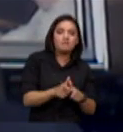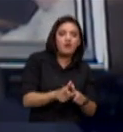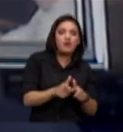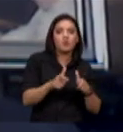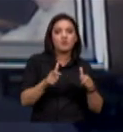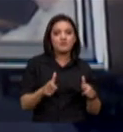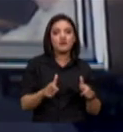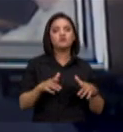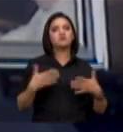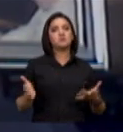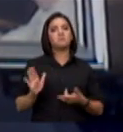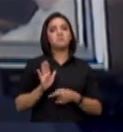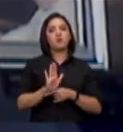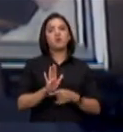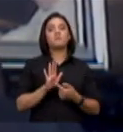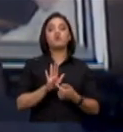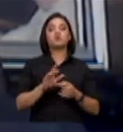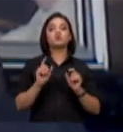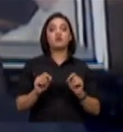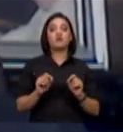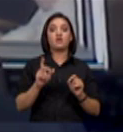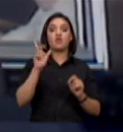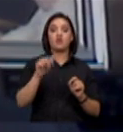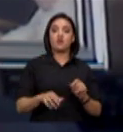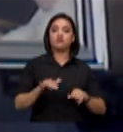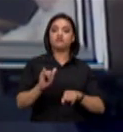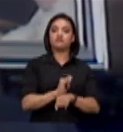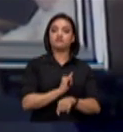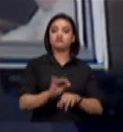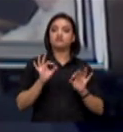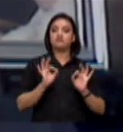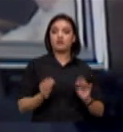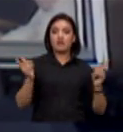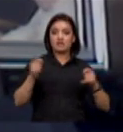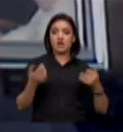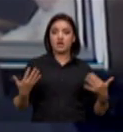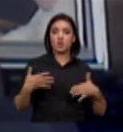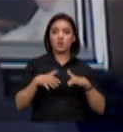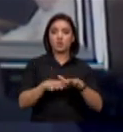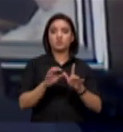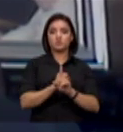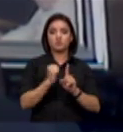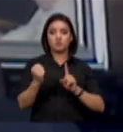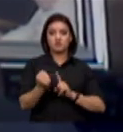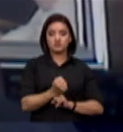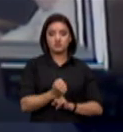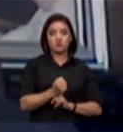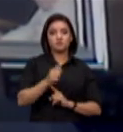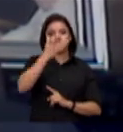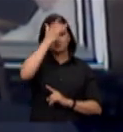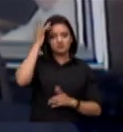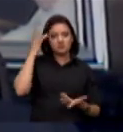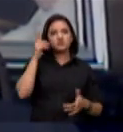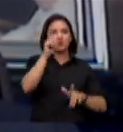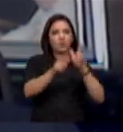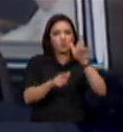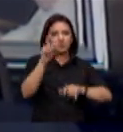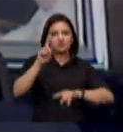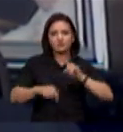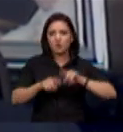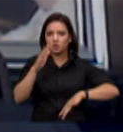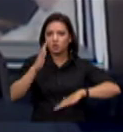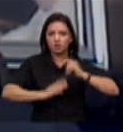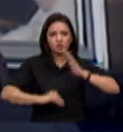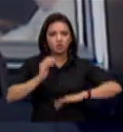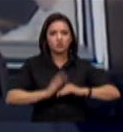cooperativismo é um instrumento que traz à inclusão social pessoas, produtores, instituições